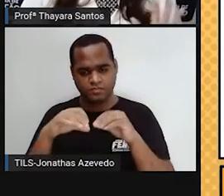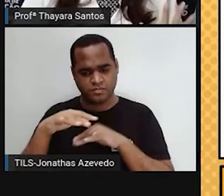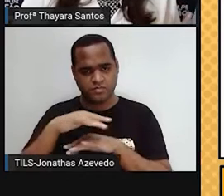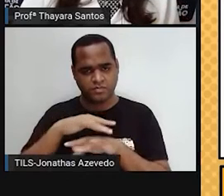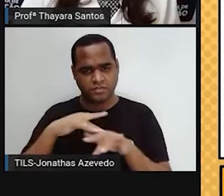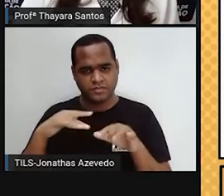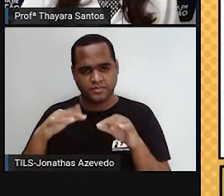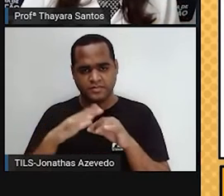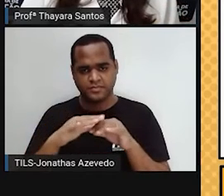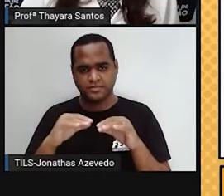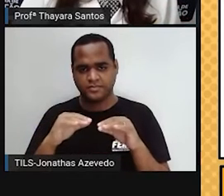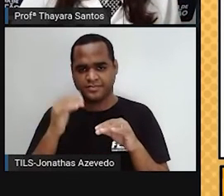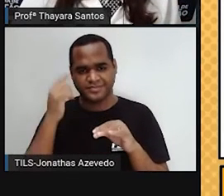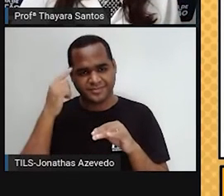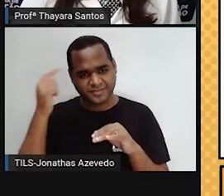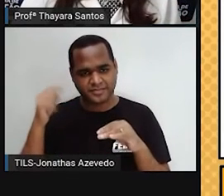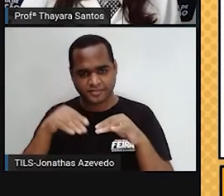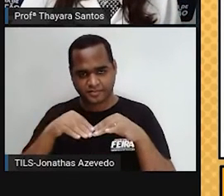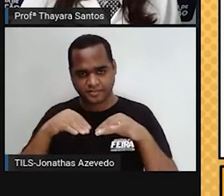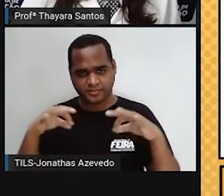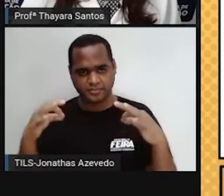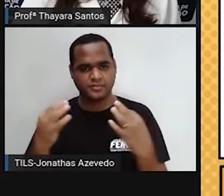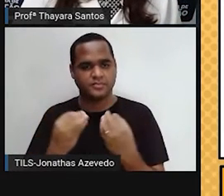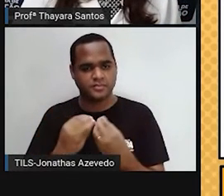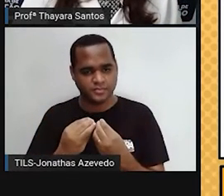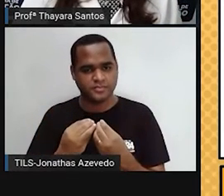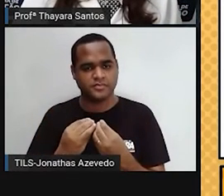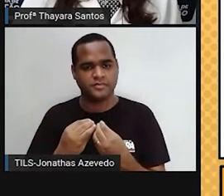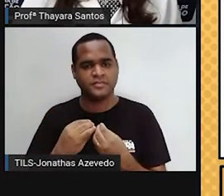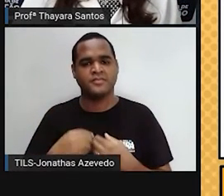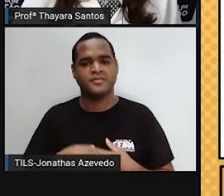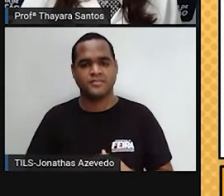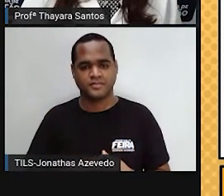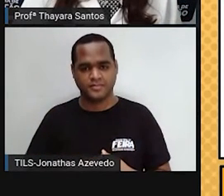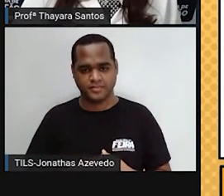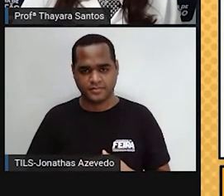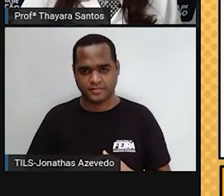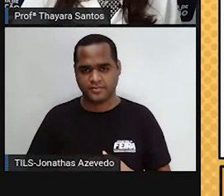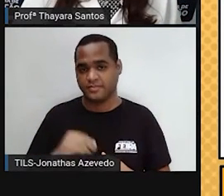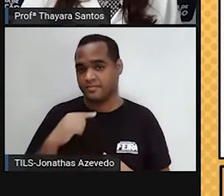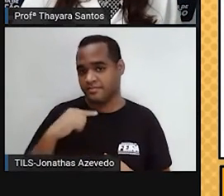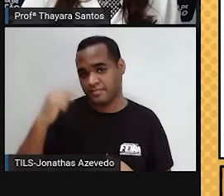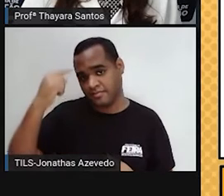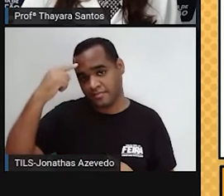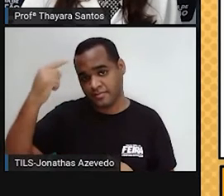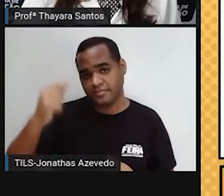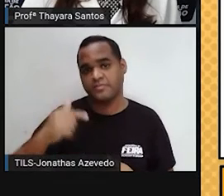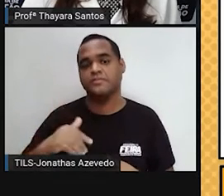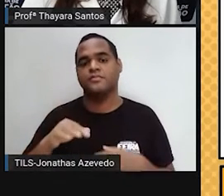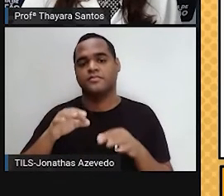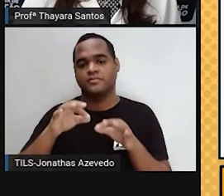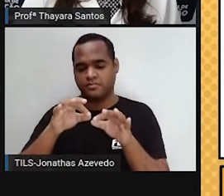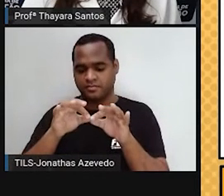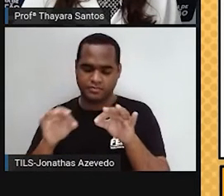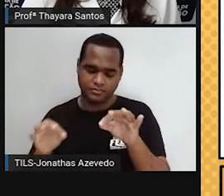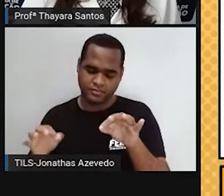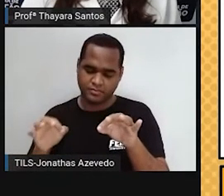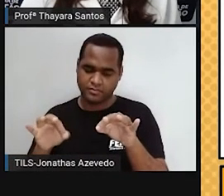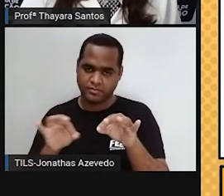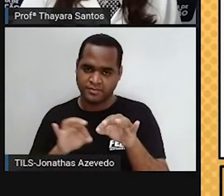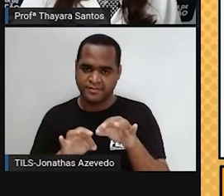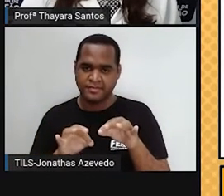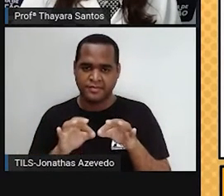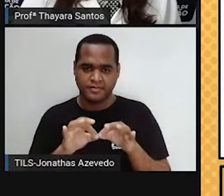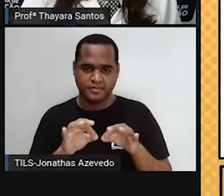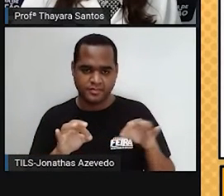Ela tem uma borda irregular. Já a célula eucariótica vegetal, ela forma ângulos aqui, nas bordinhas.